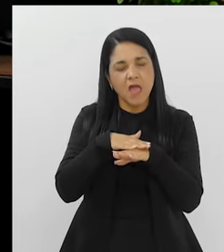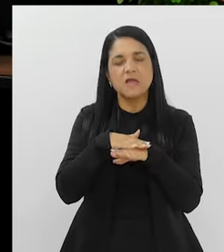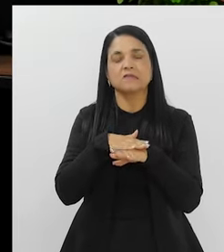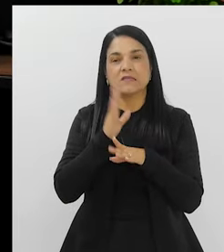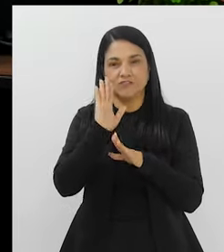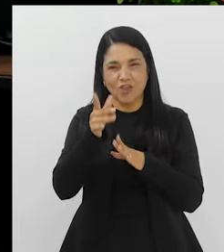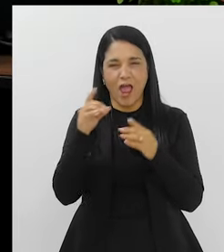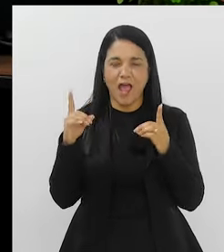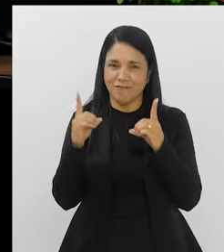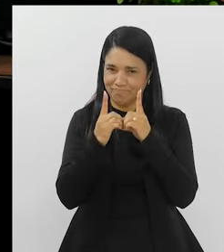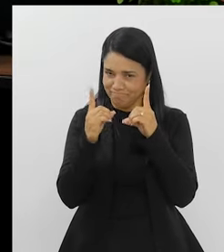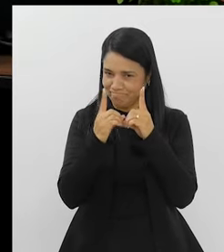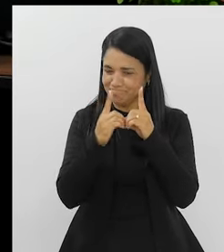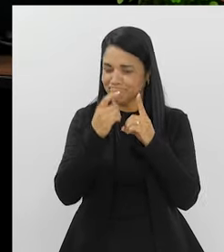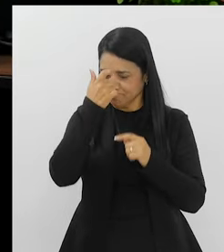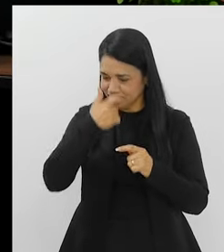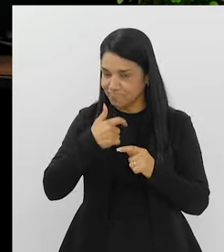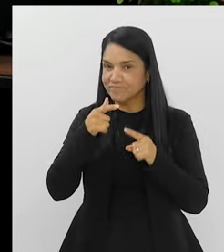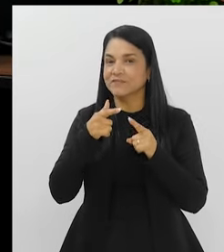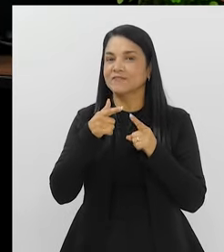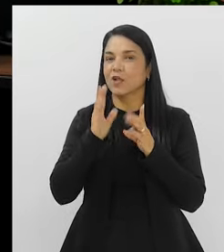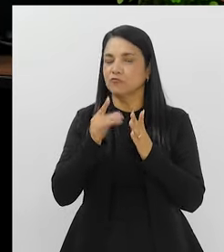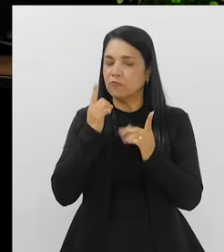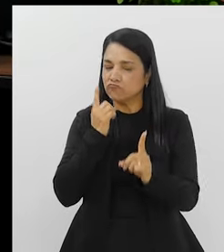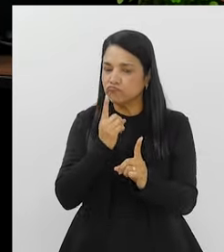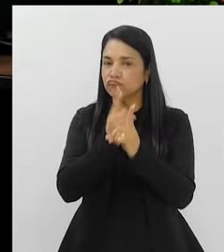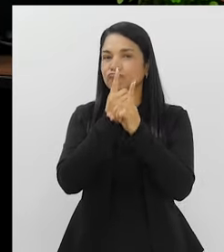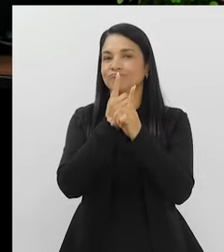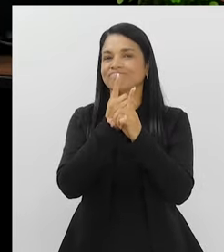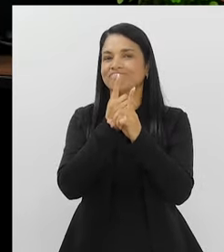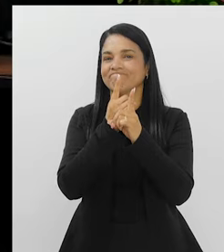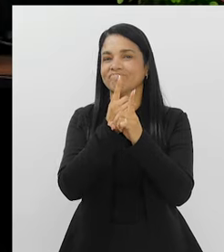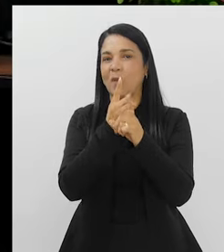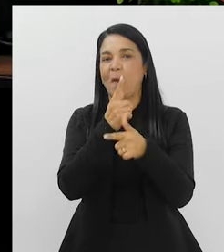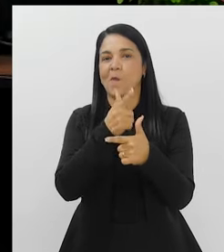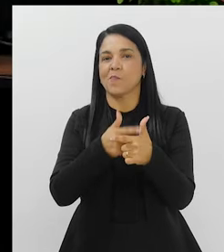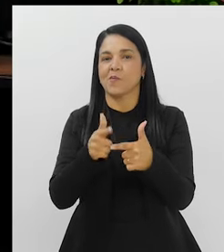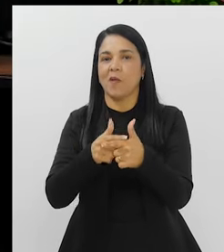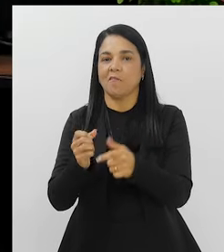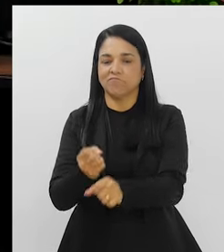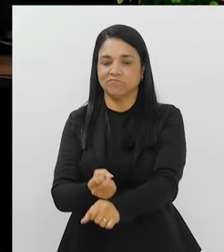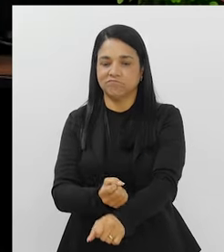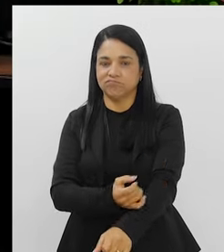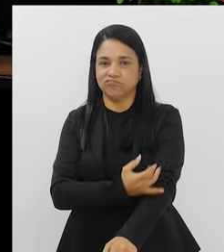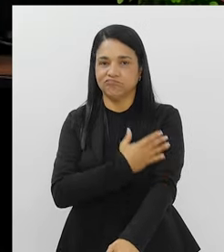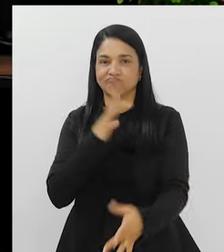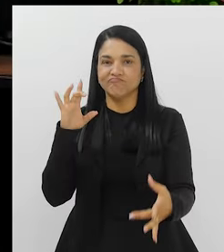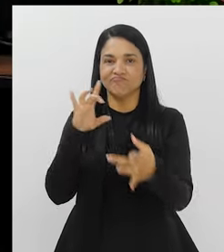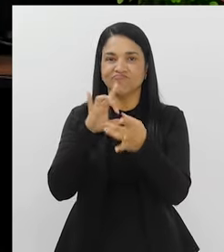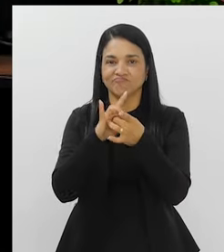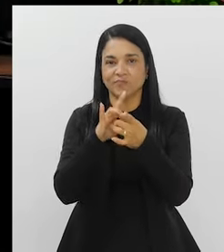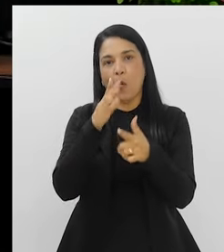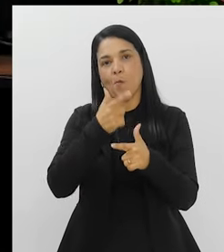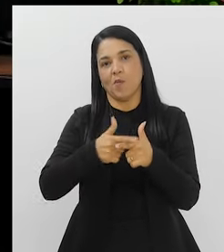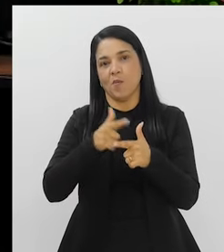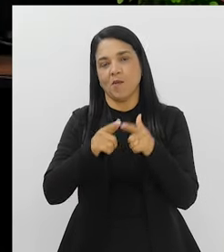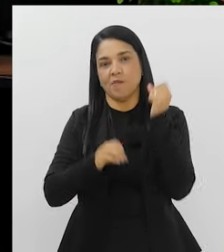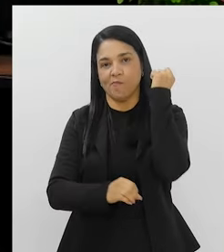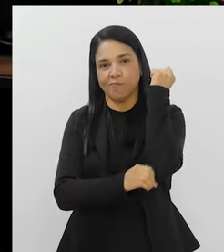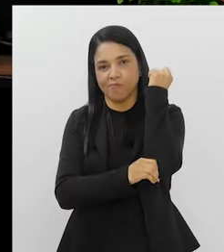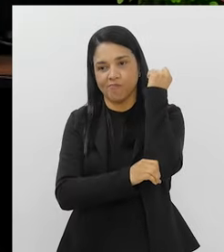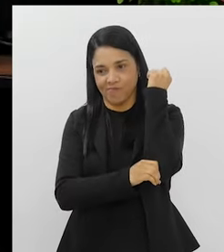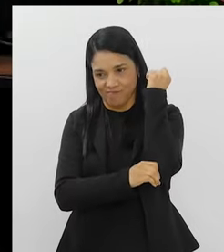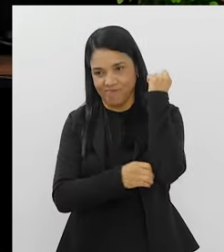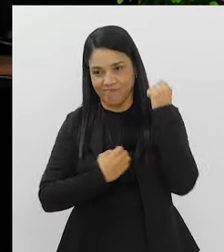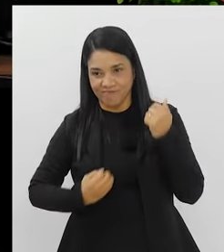consultou comigo sabe disso, eu descubro algum problema emocional. E aí, no que a gente